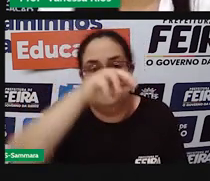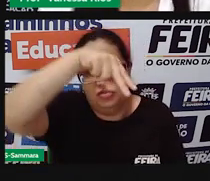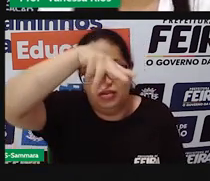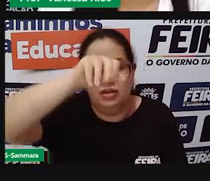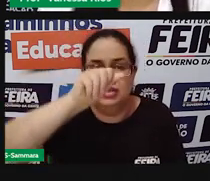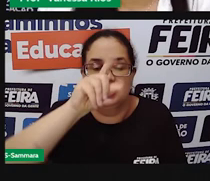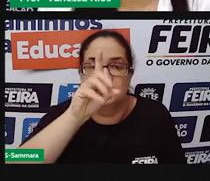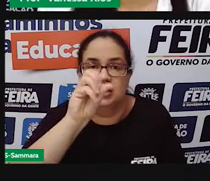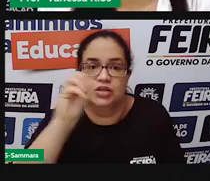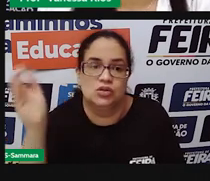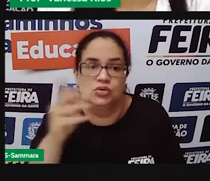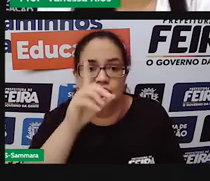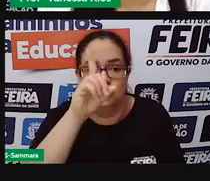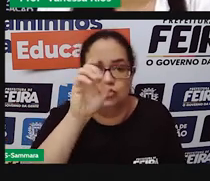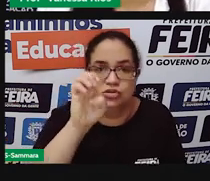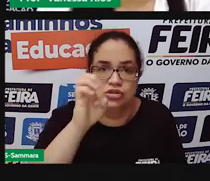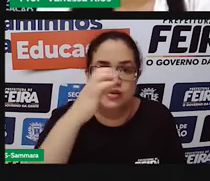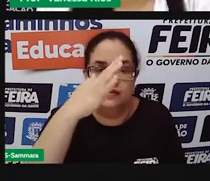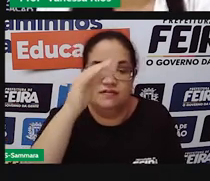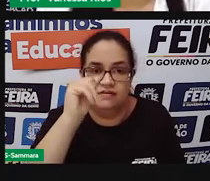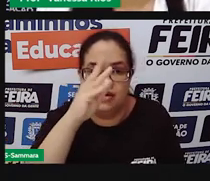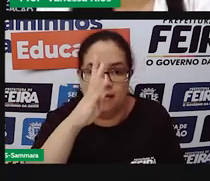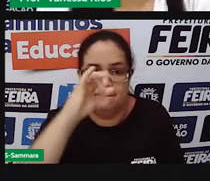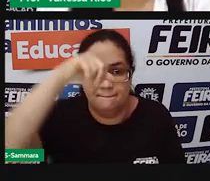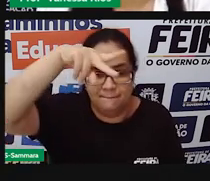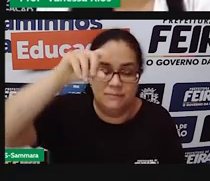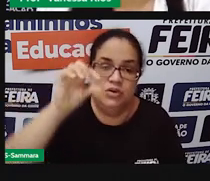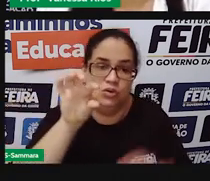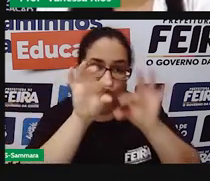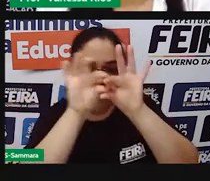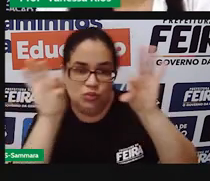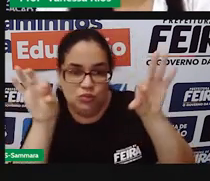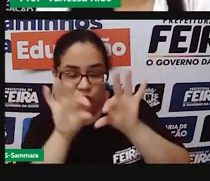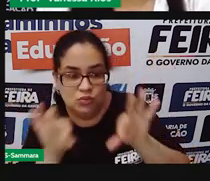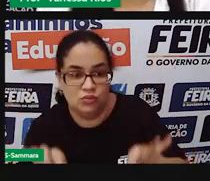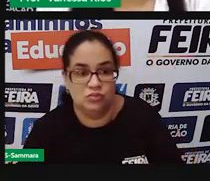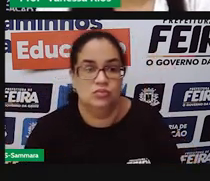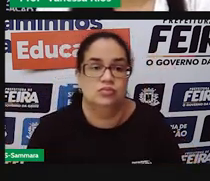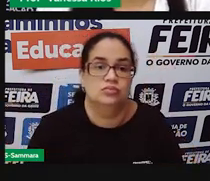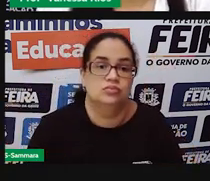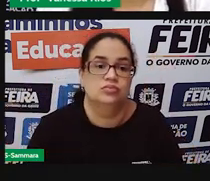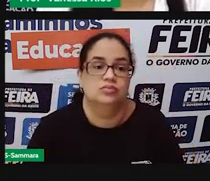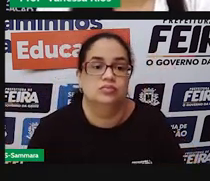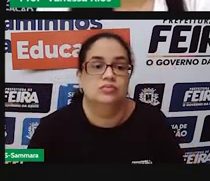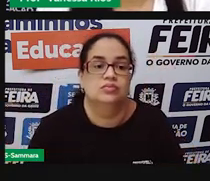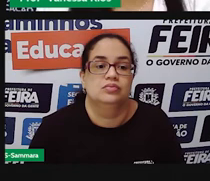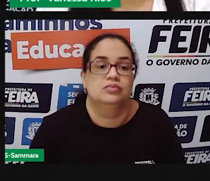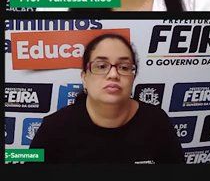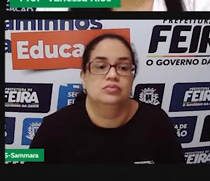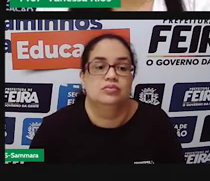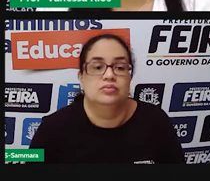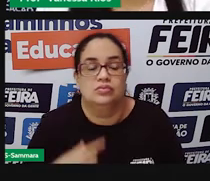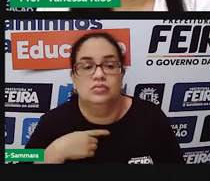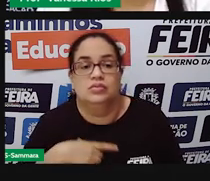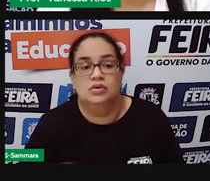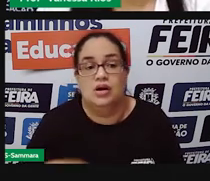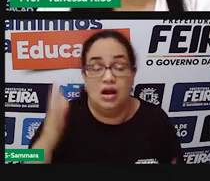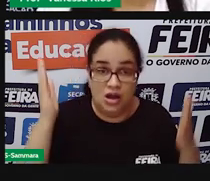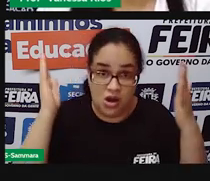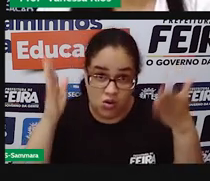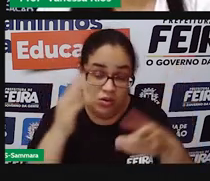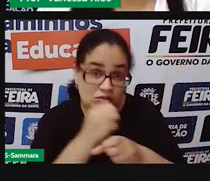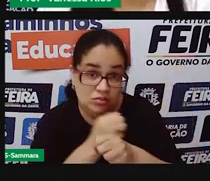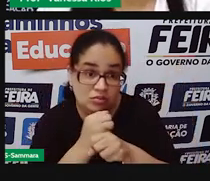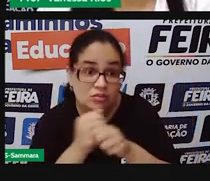completo é Luiz Fernando de Fabinho de Araújo Lina. Eles aí iniciaram seu mandato agora